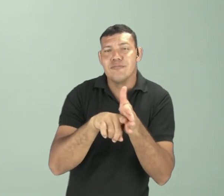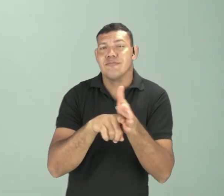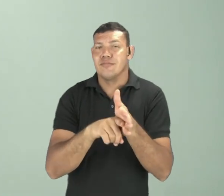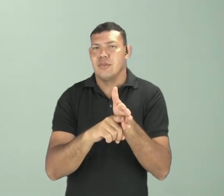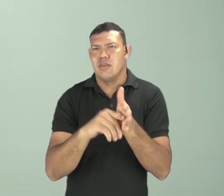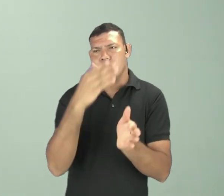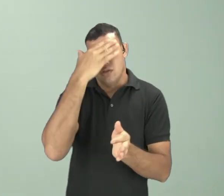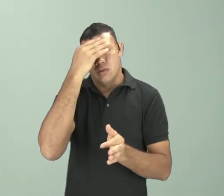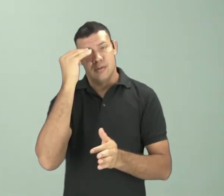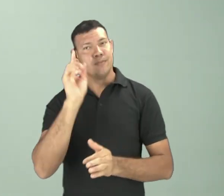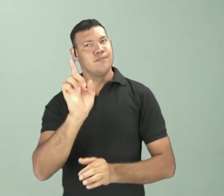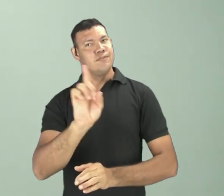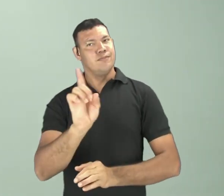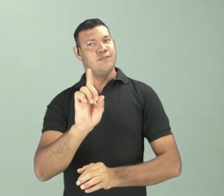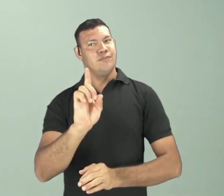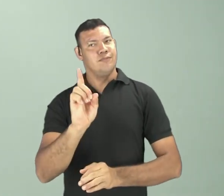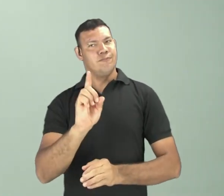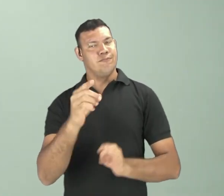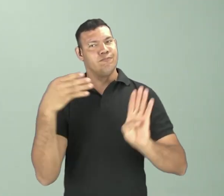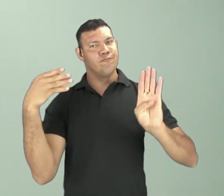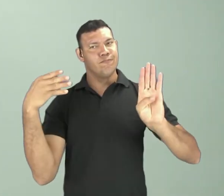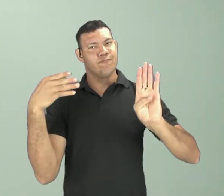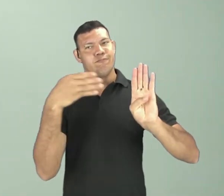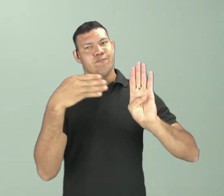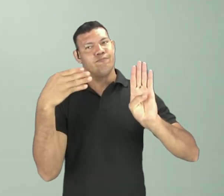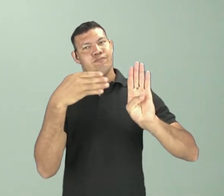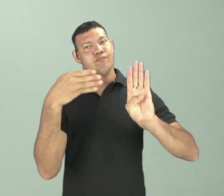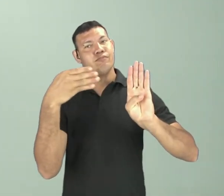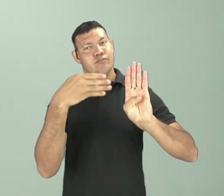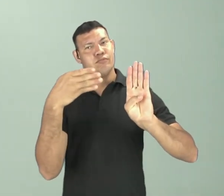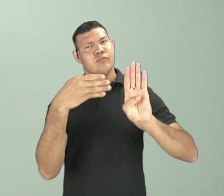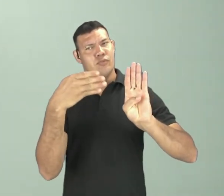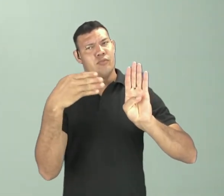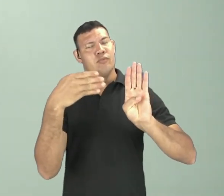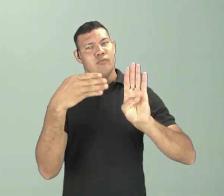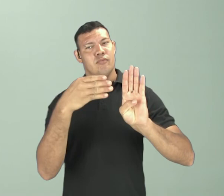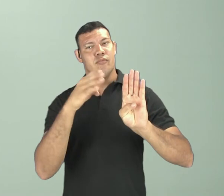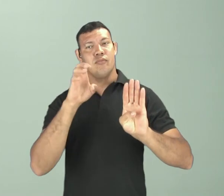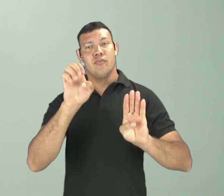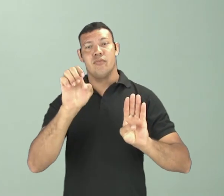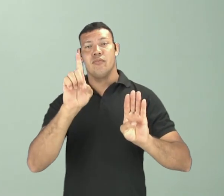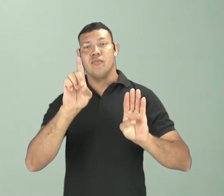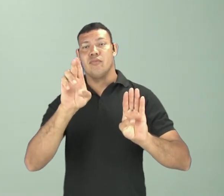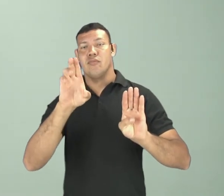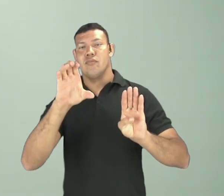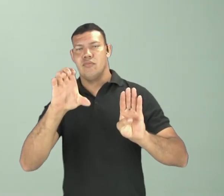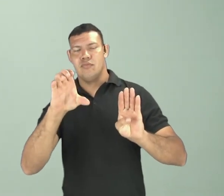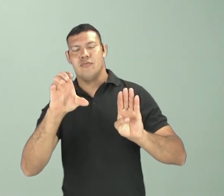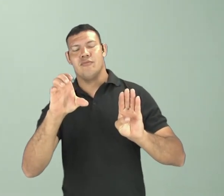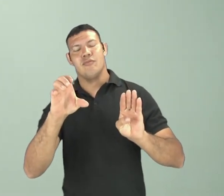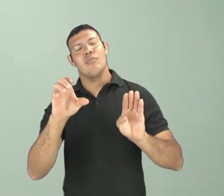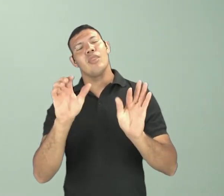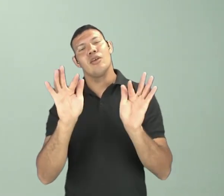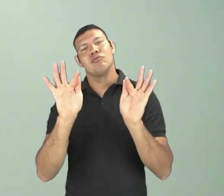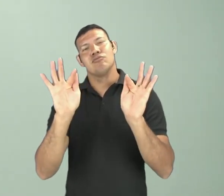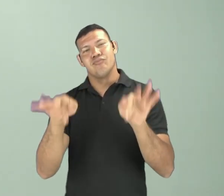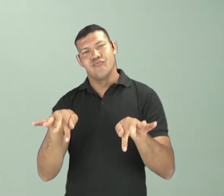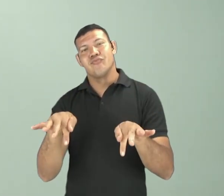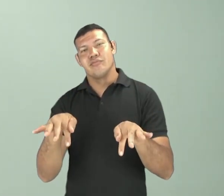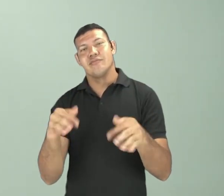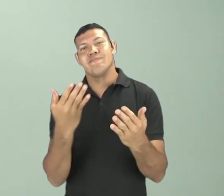pessoal, não esqueça também de acessar os demais conteúdos presentes na plataforma Eduque. E nós vamos ficando por aqui.